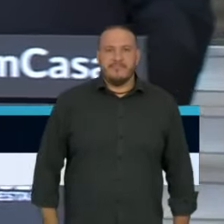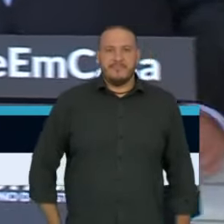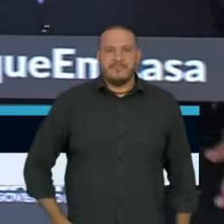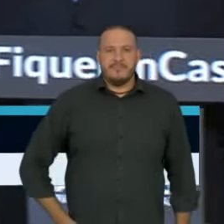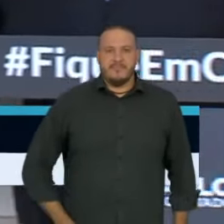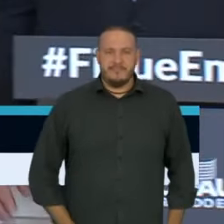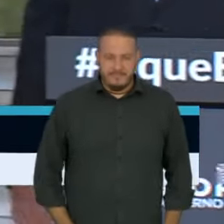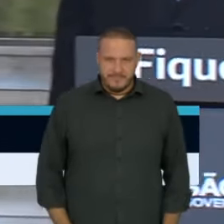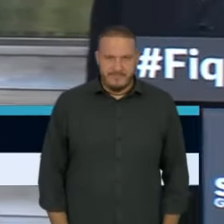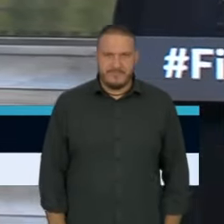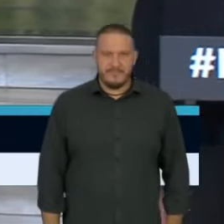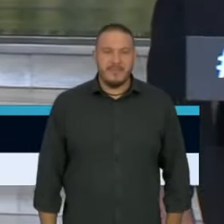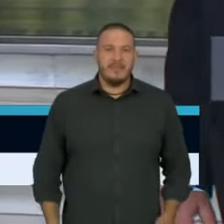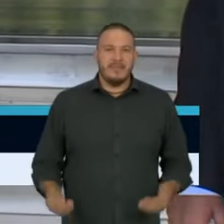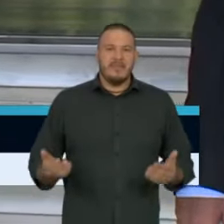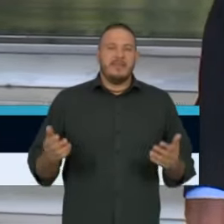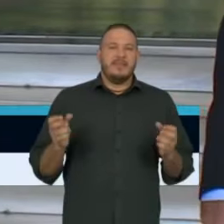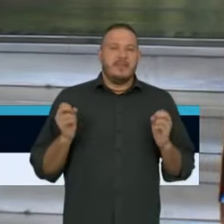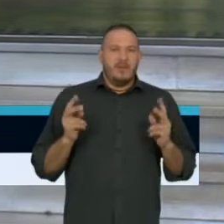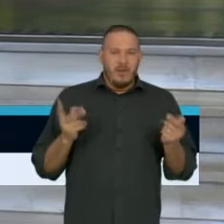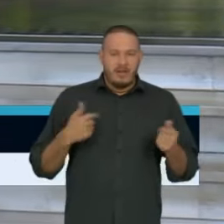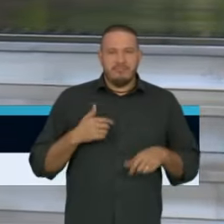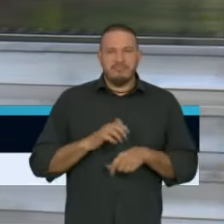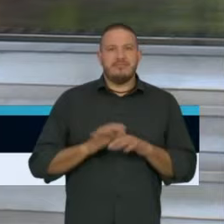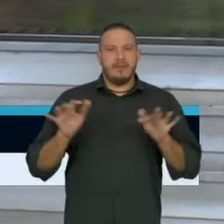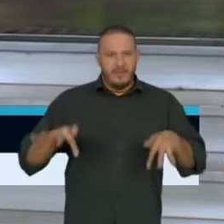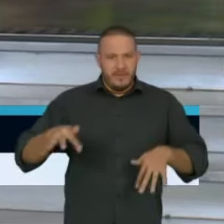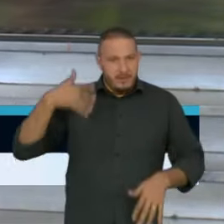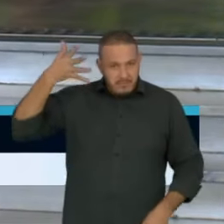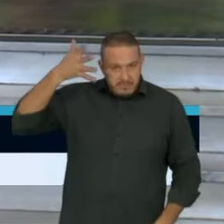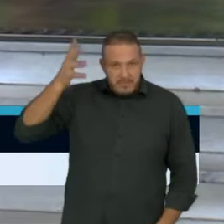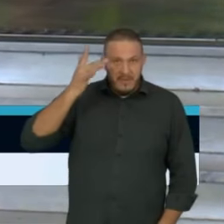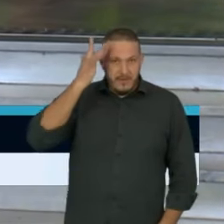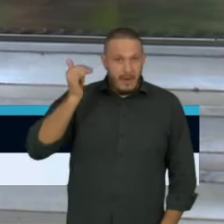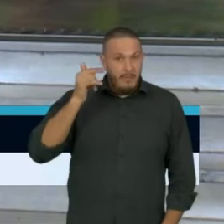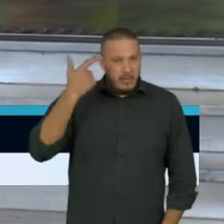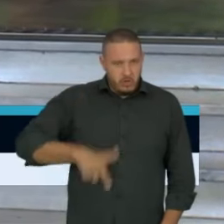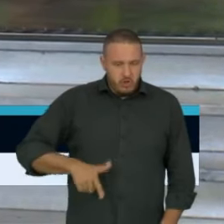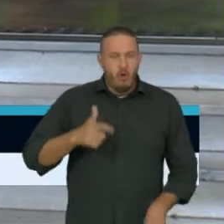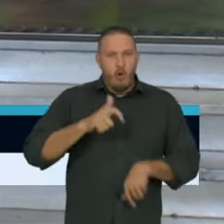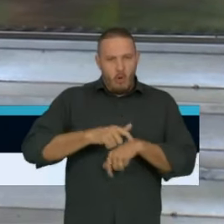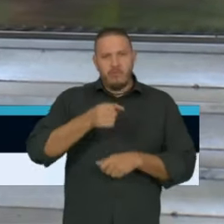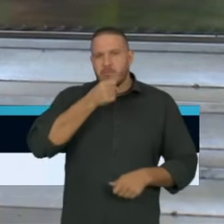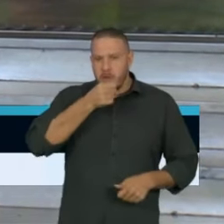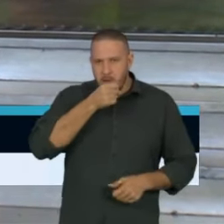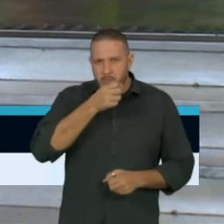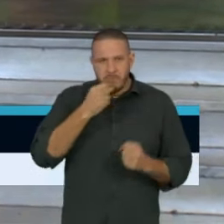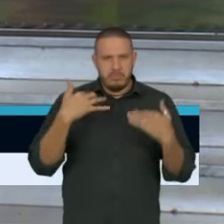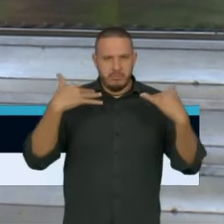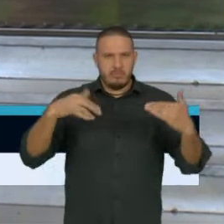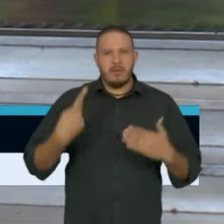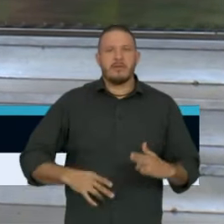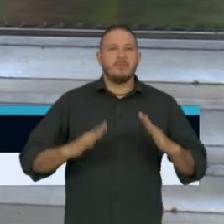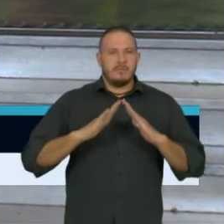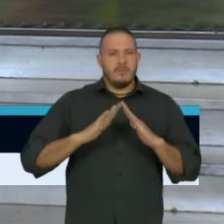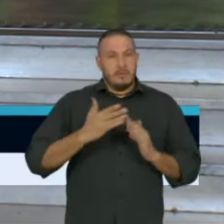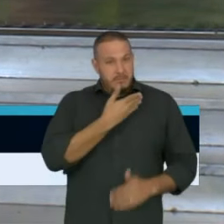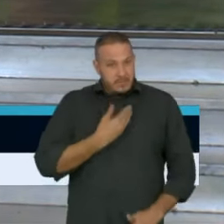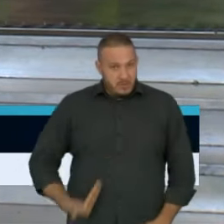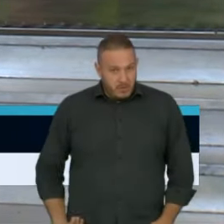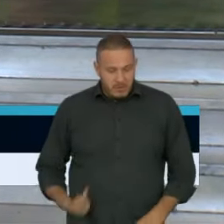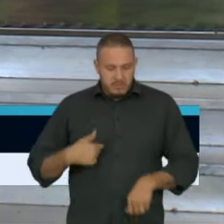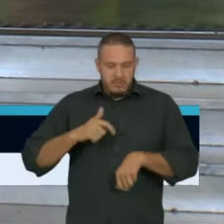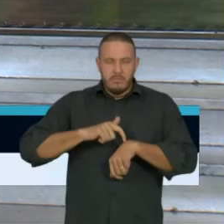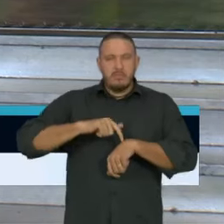Muito bem. Ao final desta coletiva, informo que amanhã teremos uma nova coletiva de imprensa, aqui mesmo no Palácio dos Bandeirantes, às